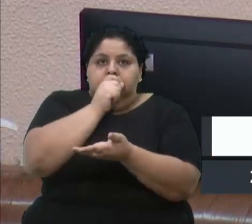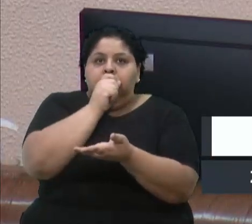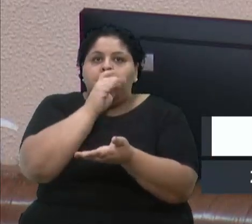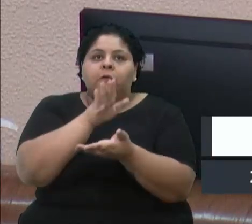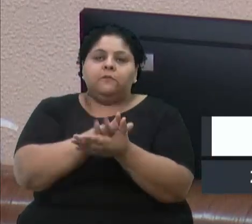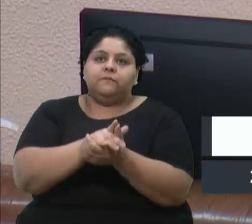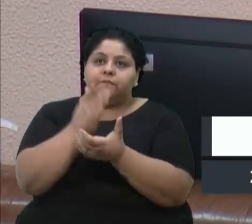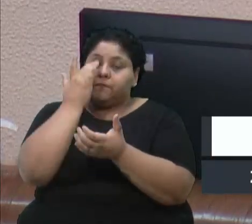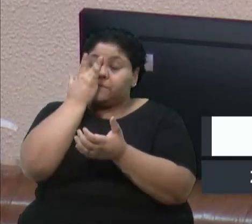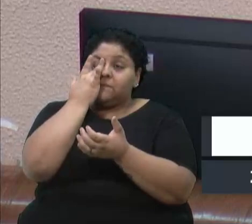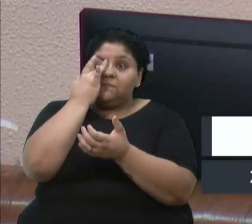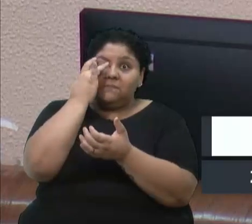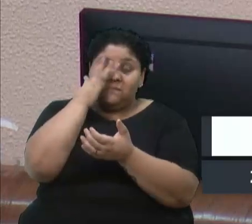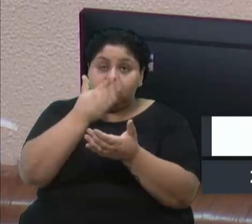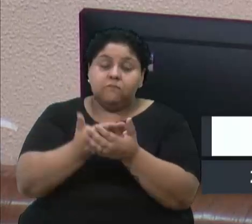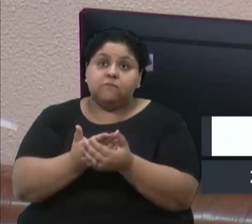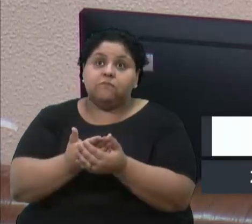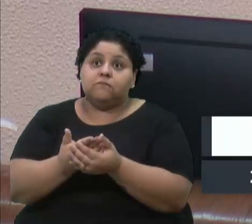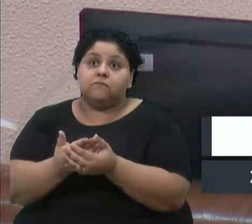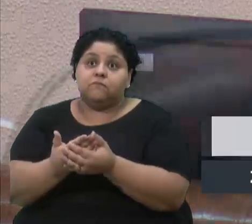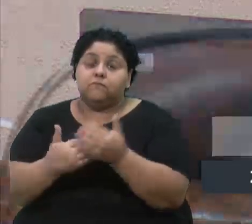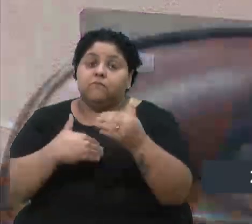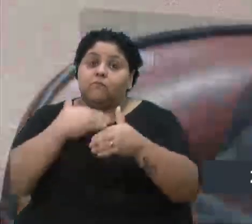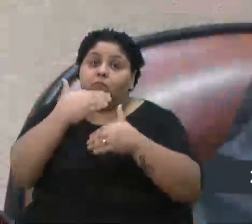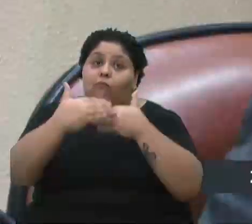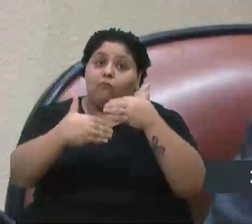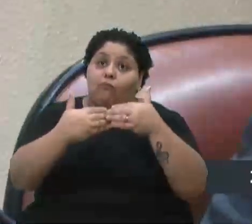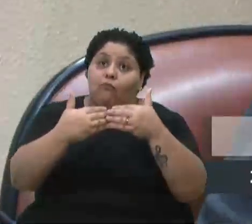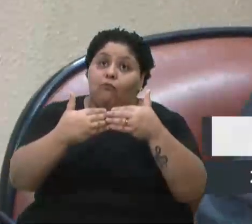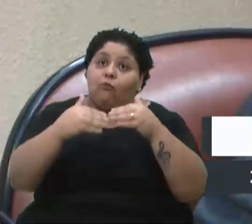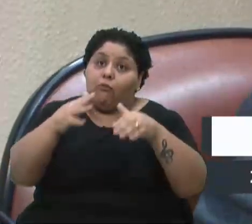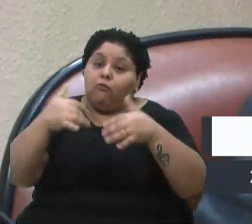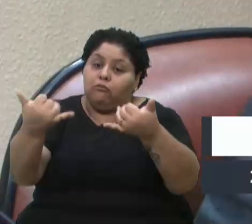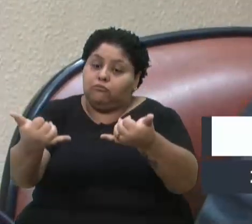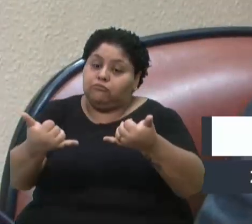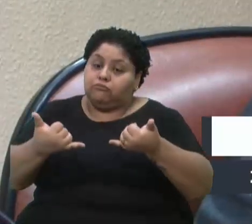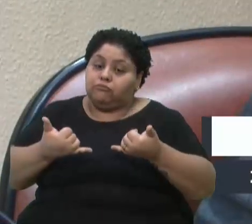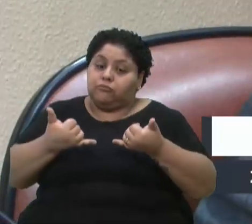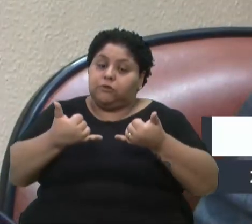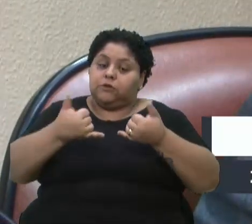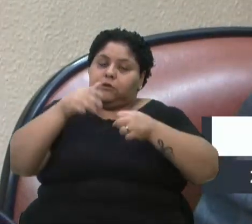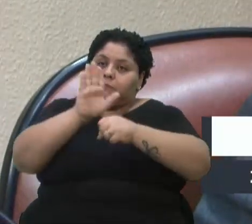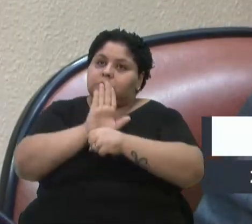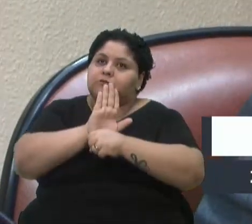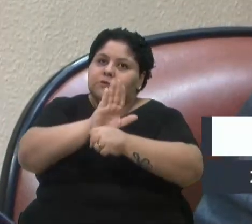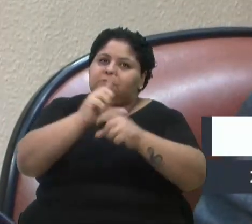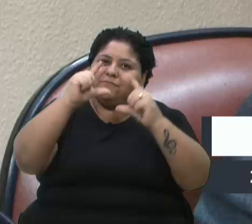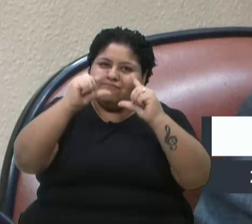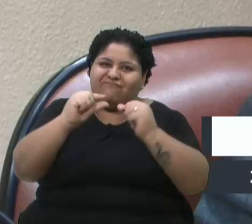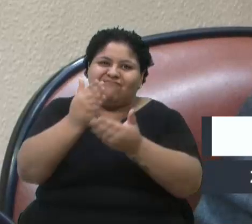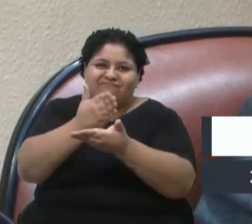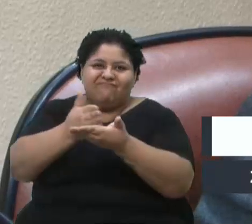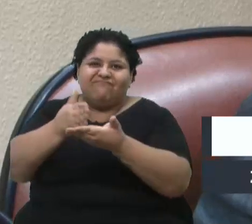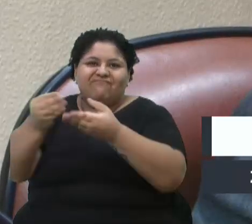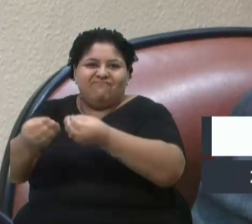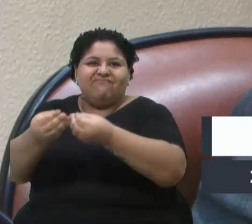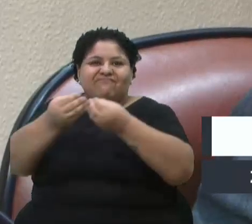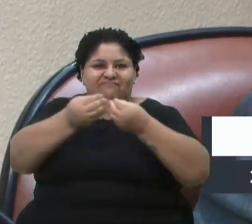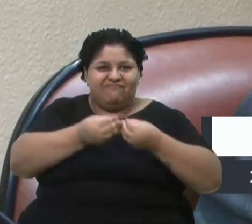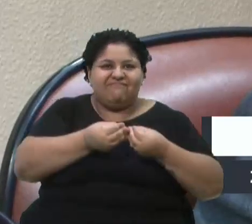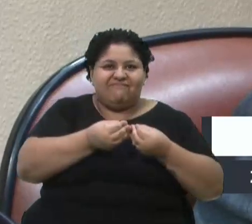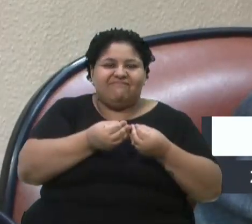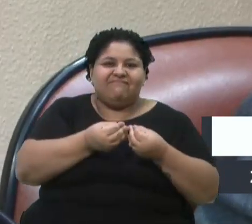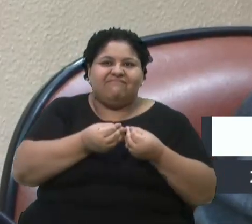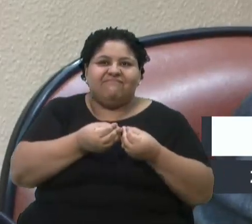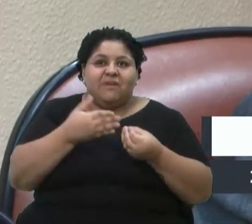E quando elas vêm com o intuito de colaborar, minimizar o problema, a gente está aí para receber. Eu